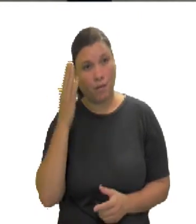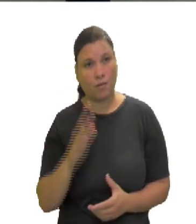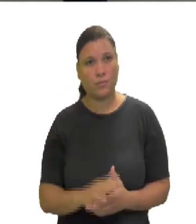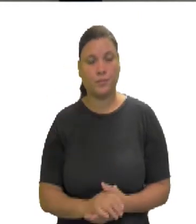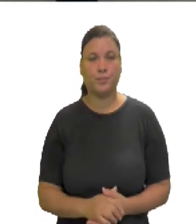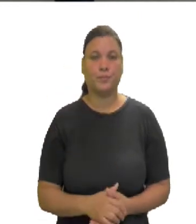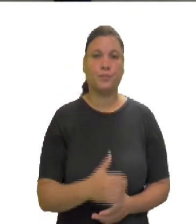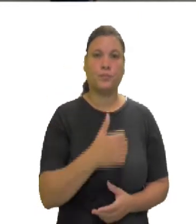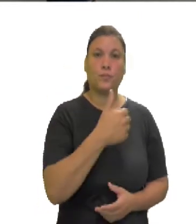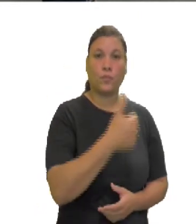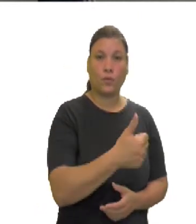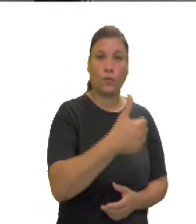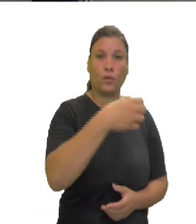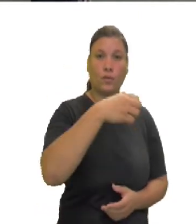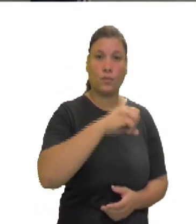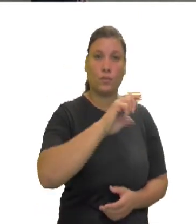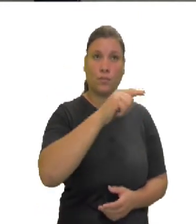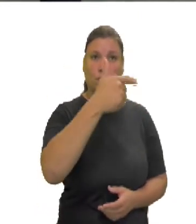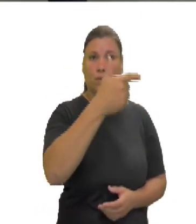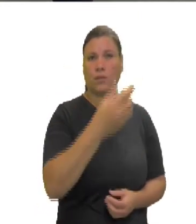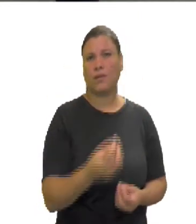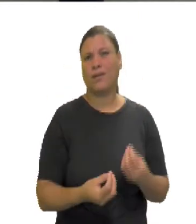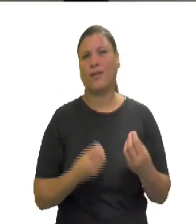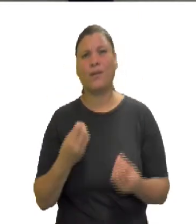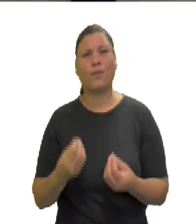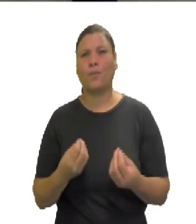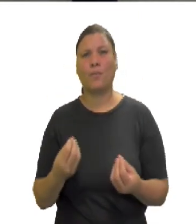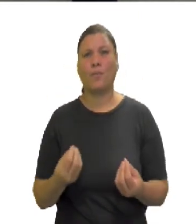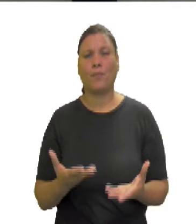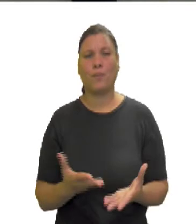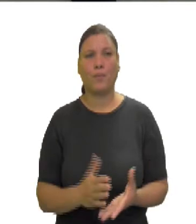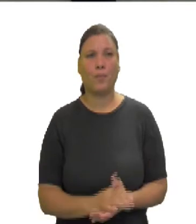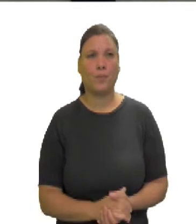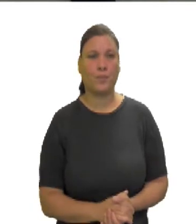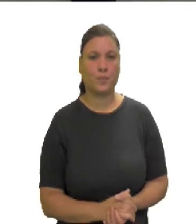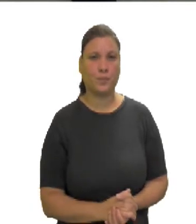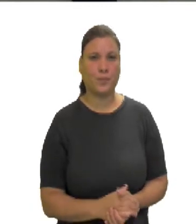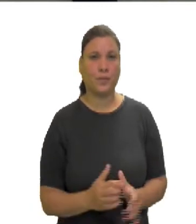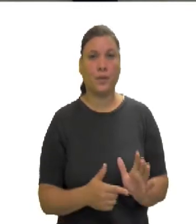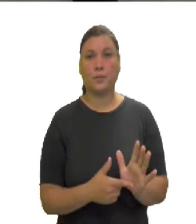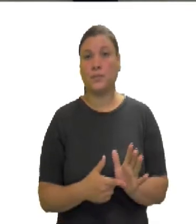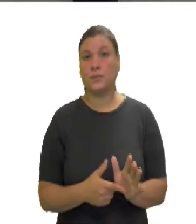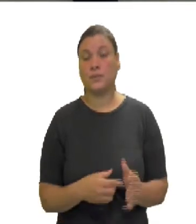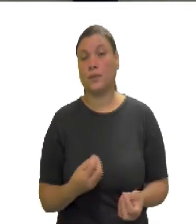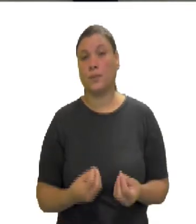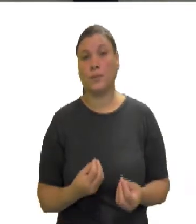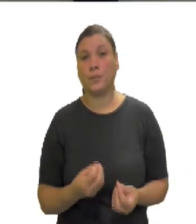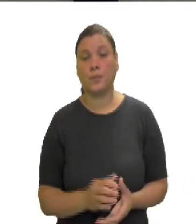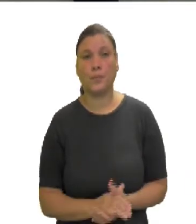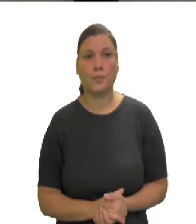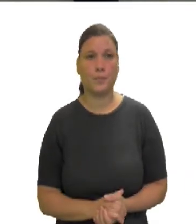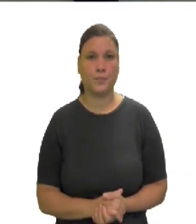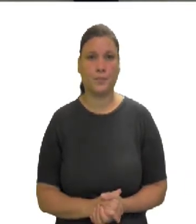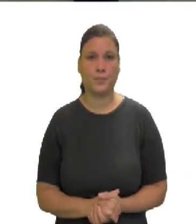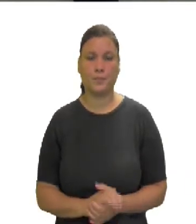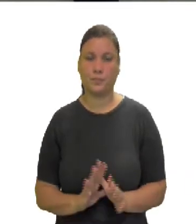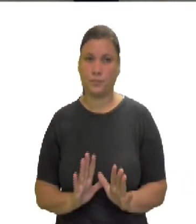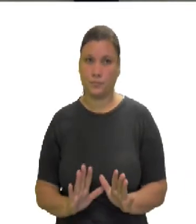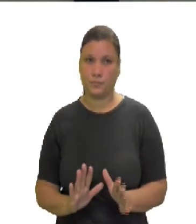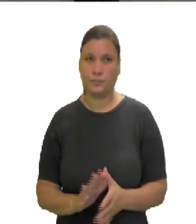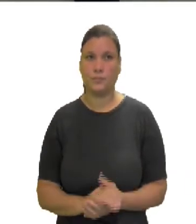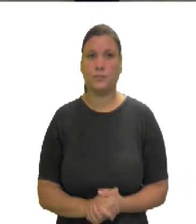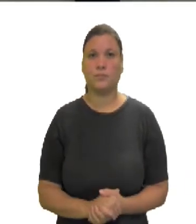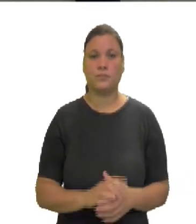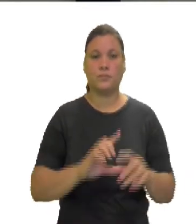19 ao quadrado. Então, como que eu vou representar 19 ao quadrado? Várias formas. Eu vou